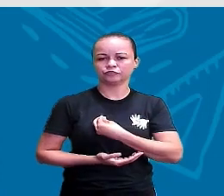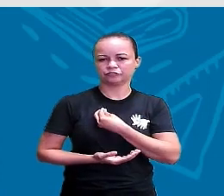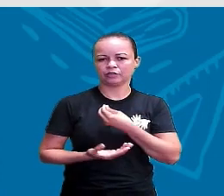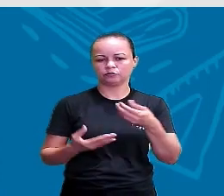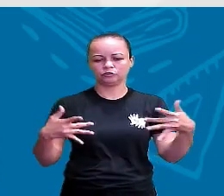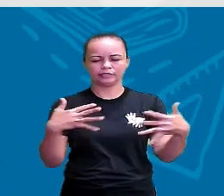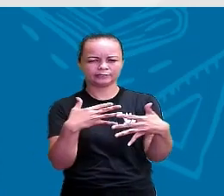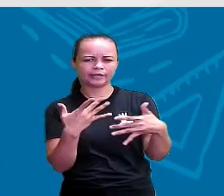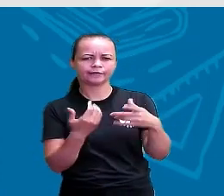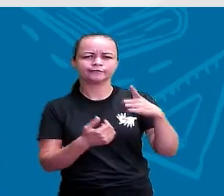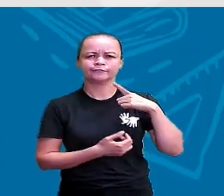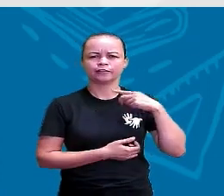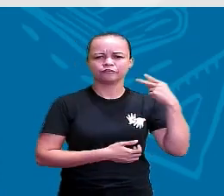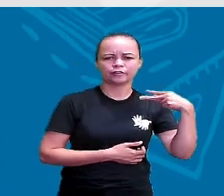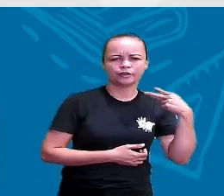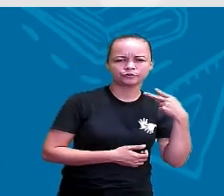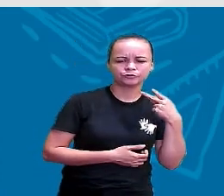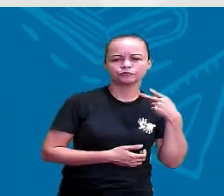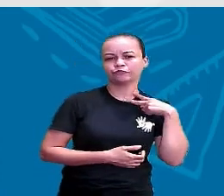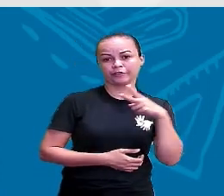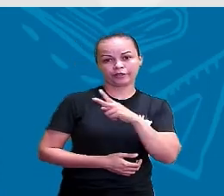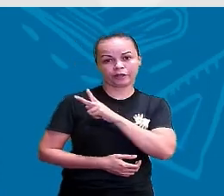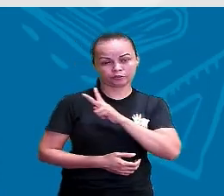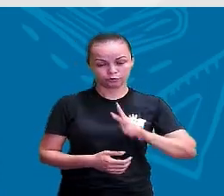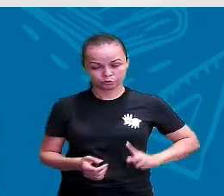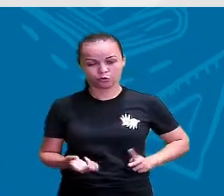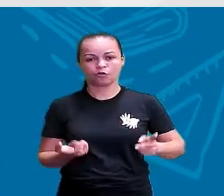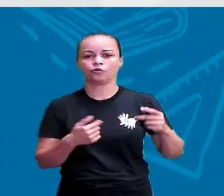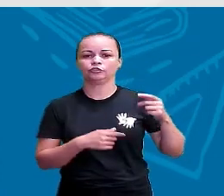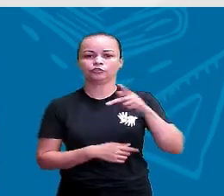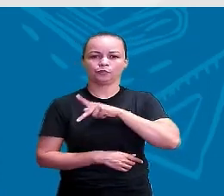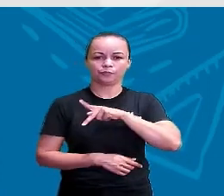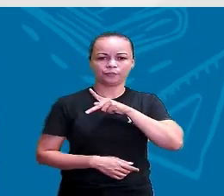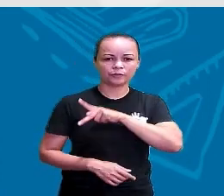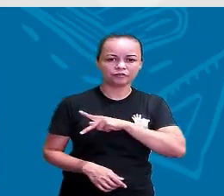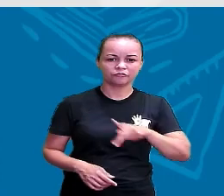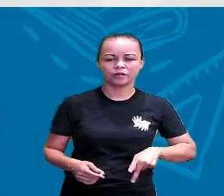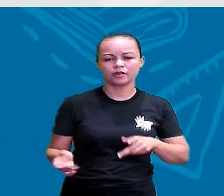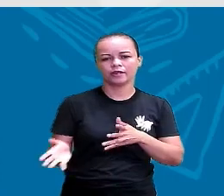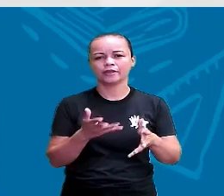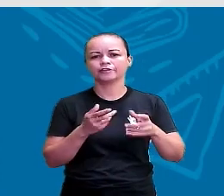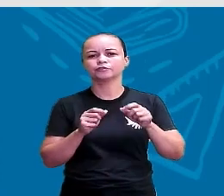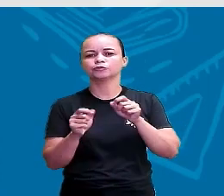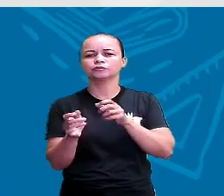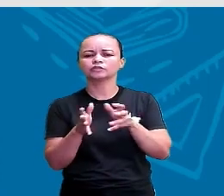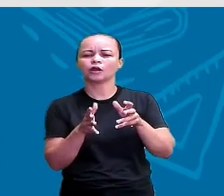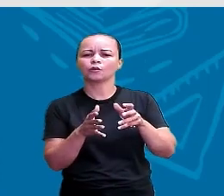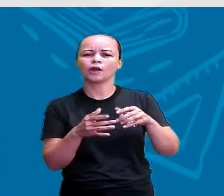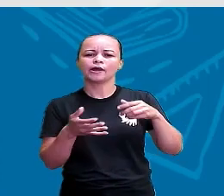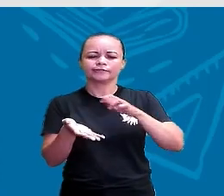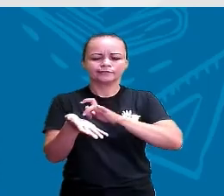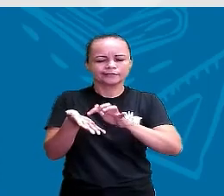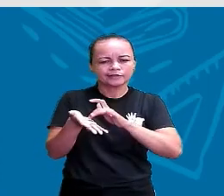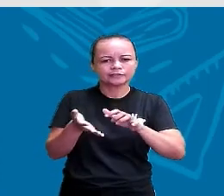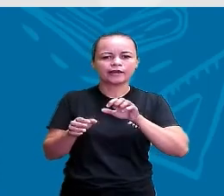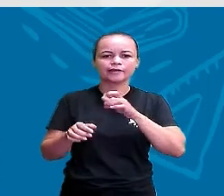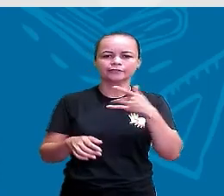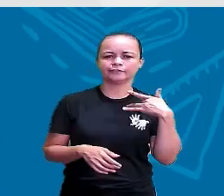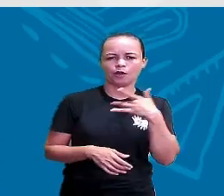tem os vereadores, os prefeitos, os secretários, né? Secretário de Educação, secretário de Saúde. Por quê? Existe uma